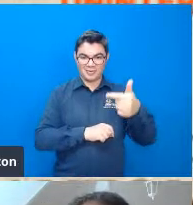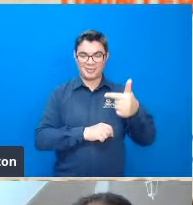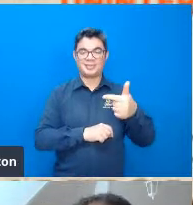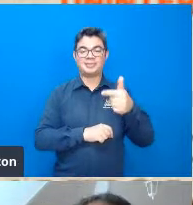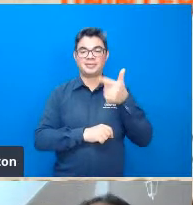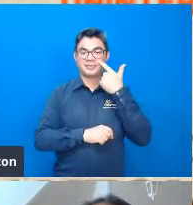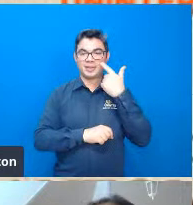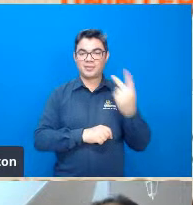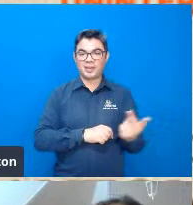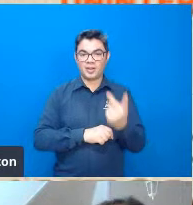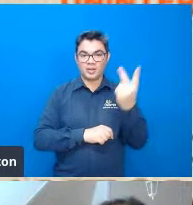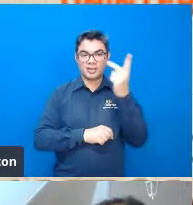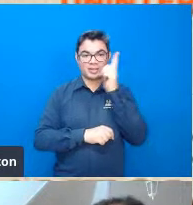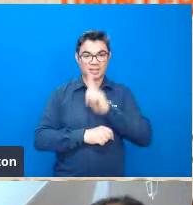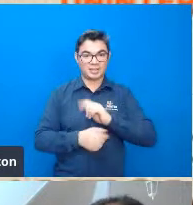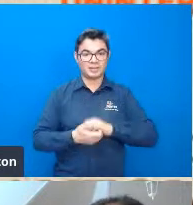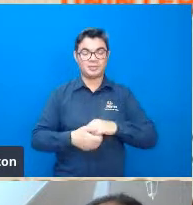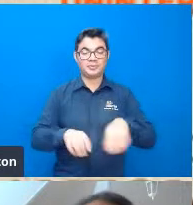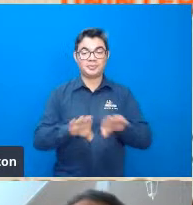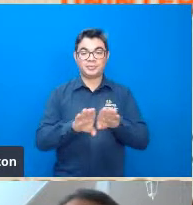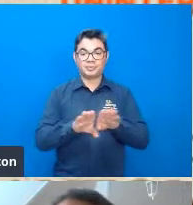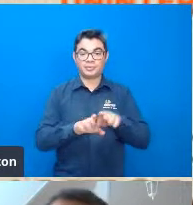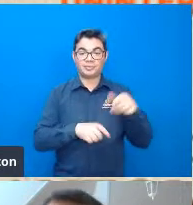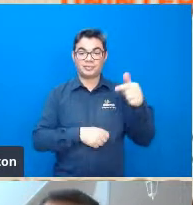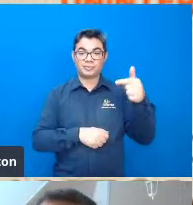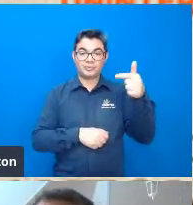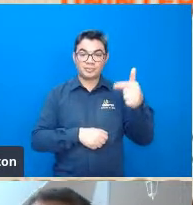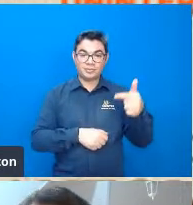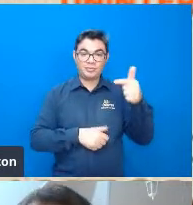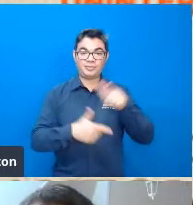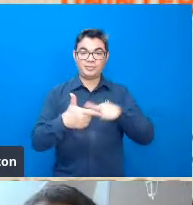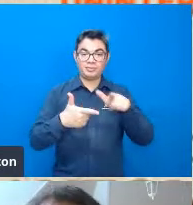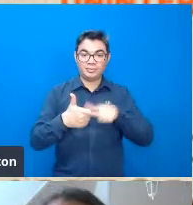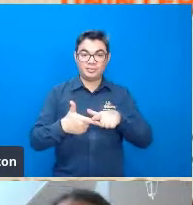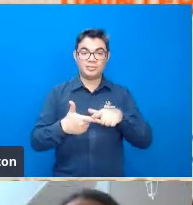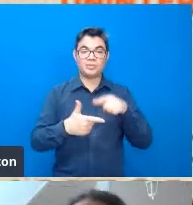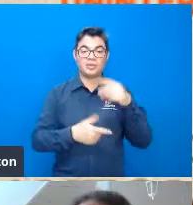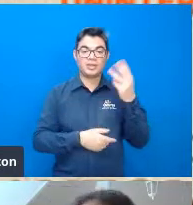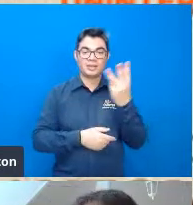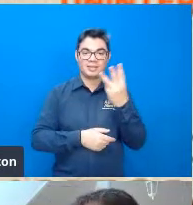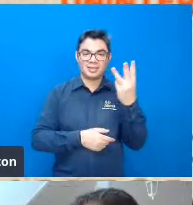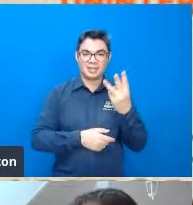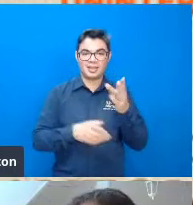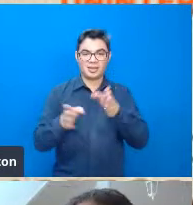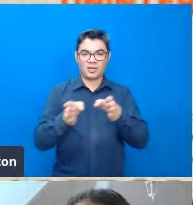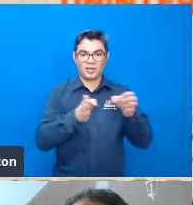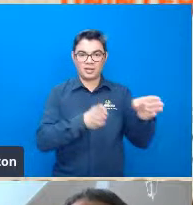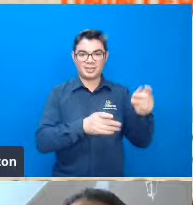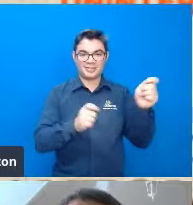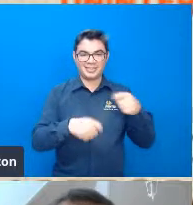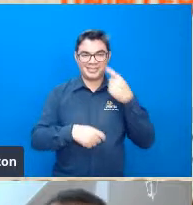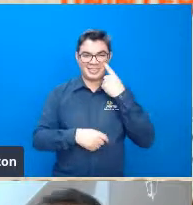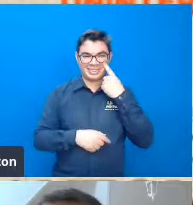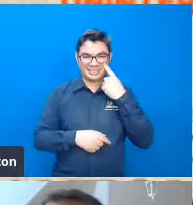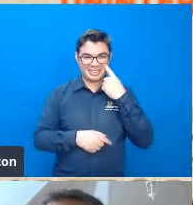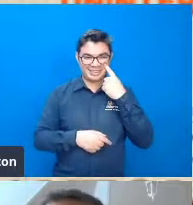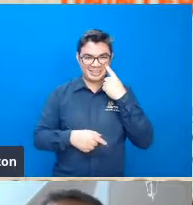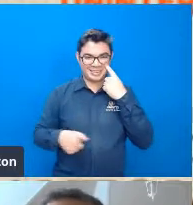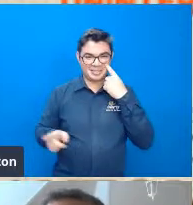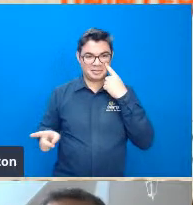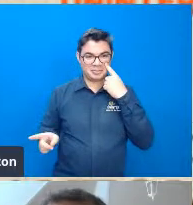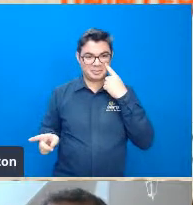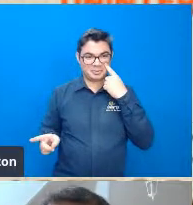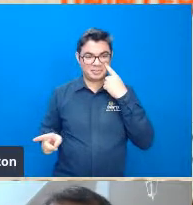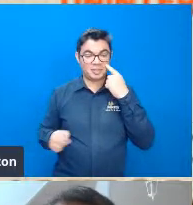valor os canais de segunda ordem divididos pelos canais de terceira ordem isso dá um valor então vai dar um